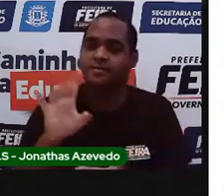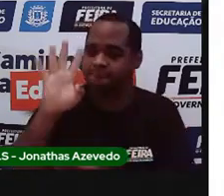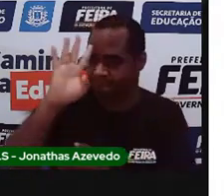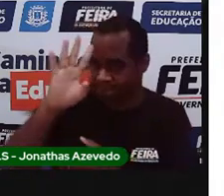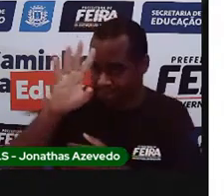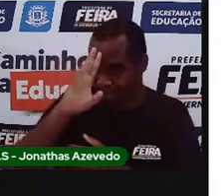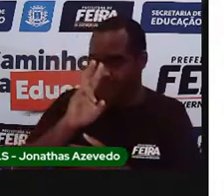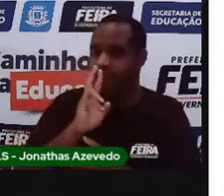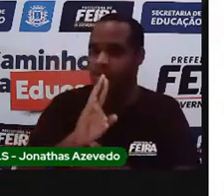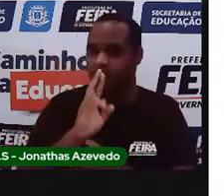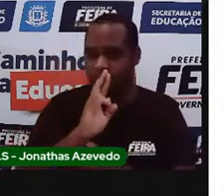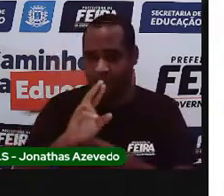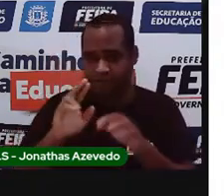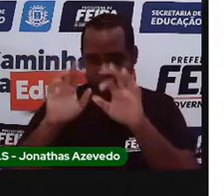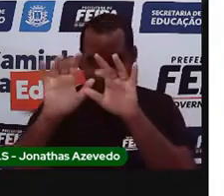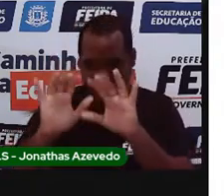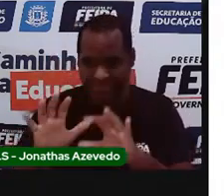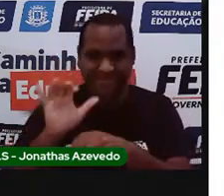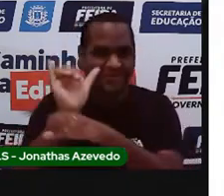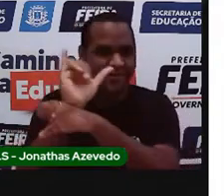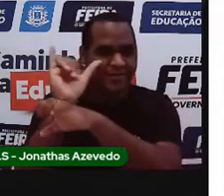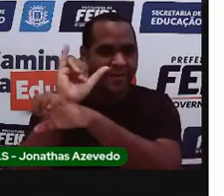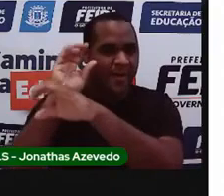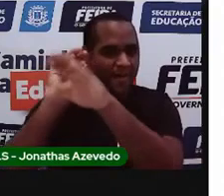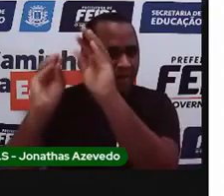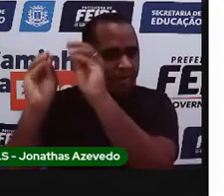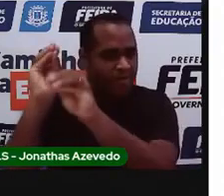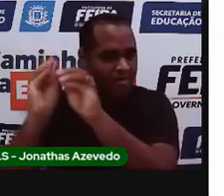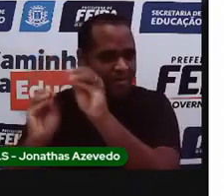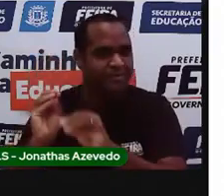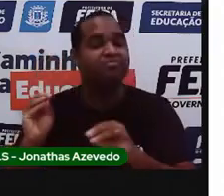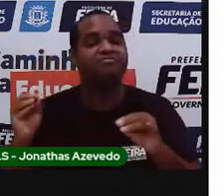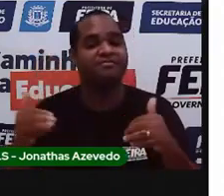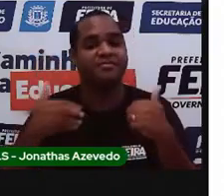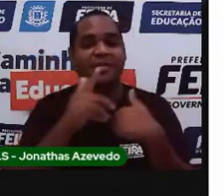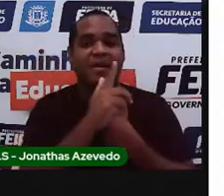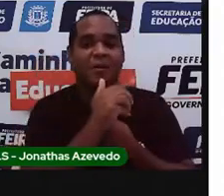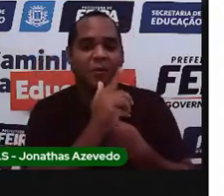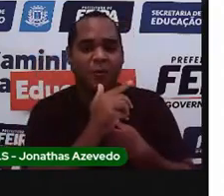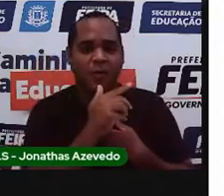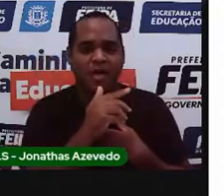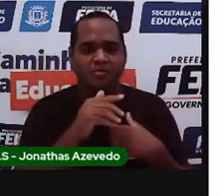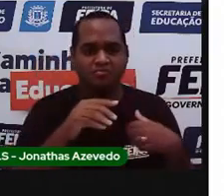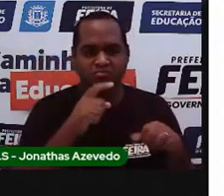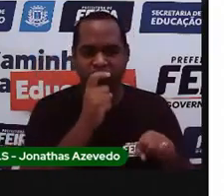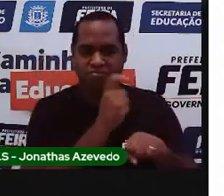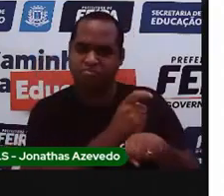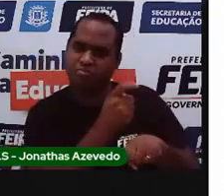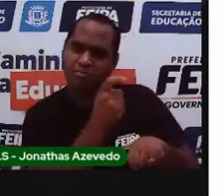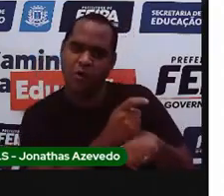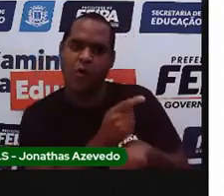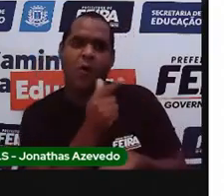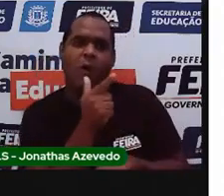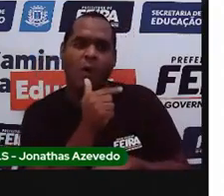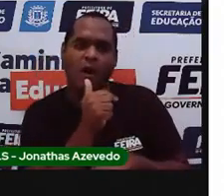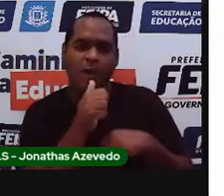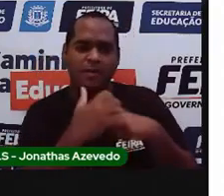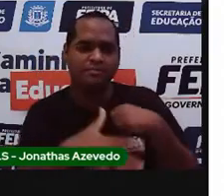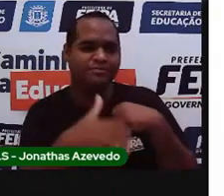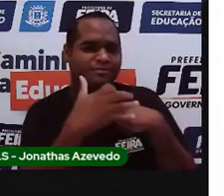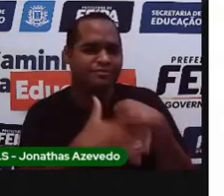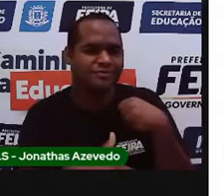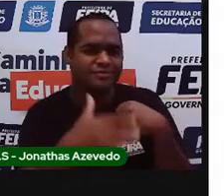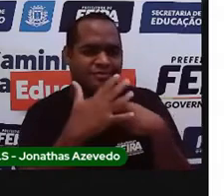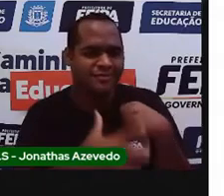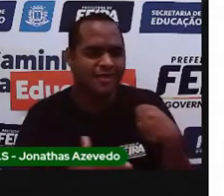Pode colocar no bate-papo do YouTube, tá bom? Então, a água, ela é sólida ou ela é líquida?